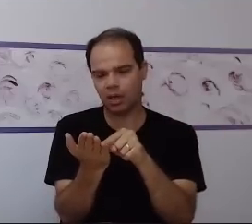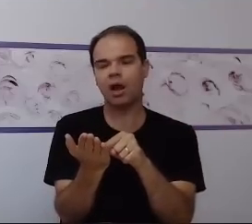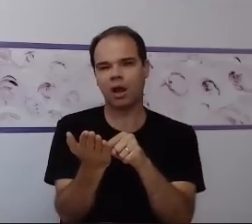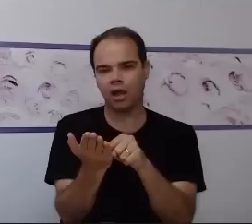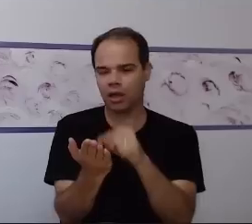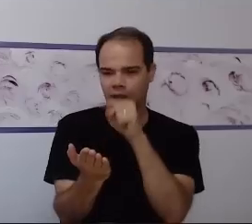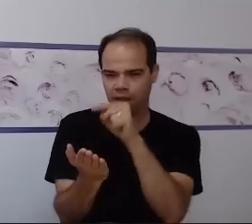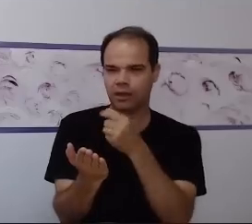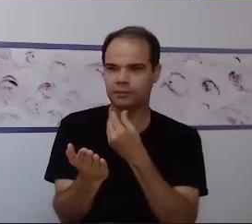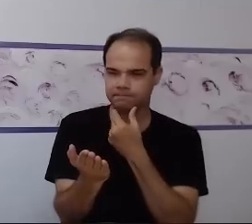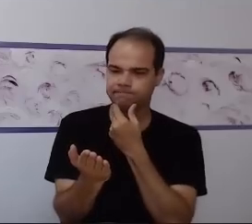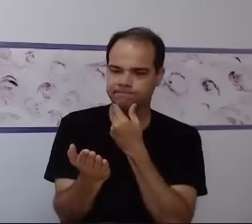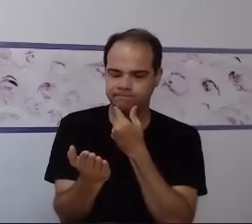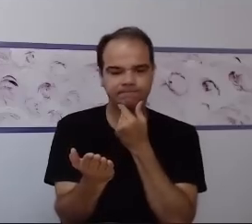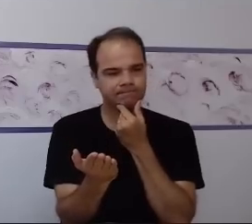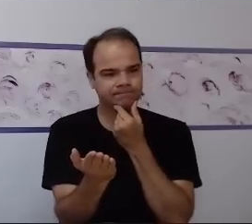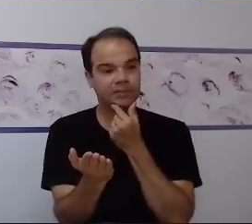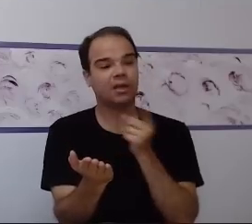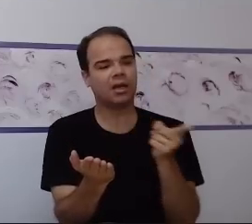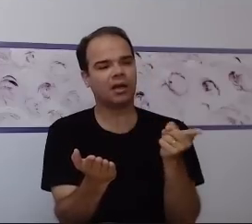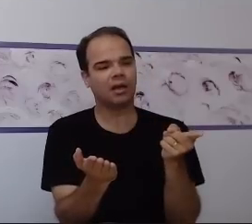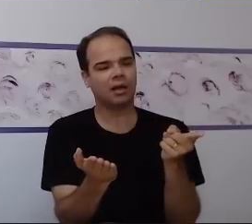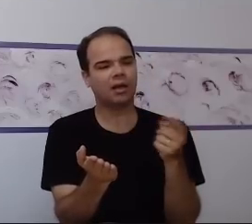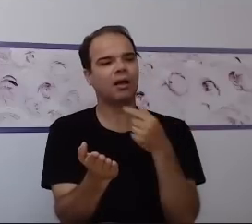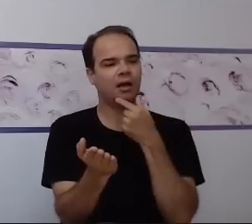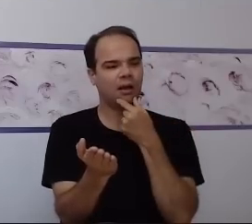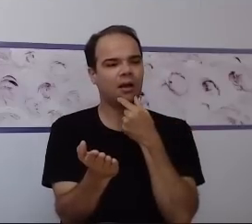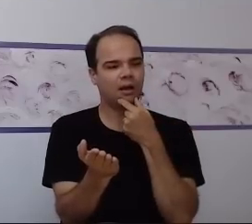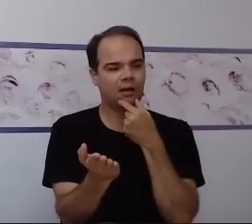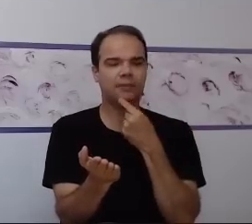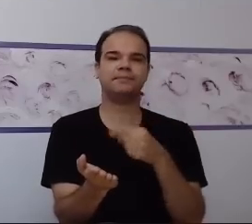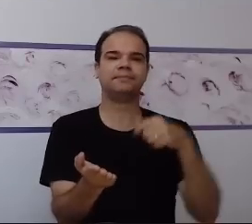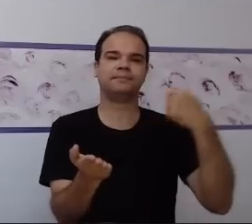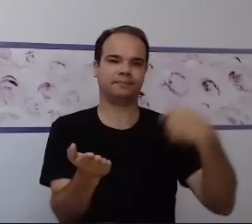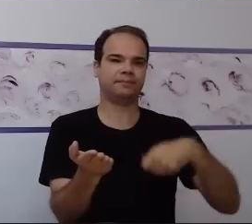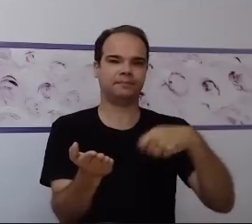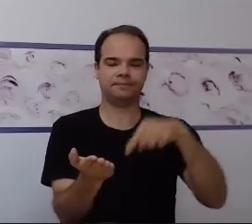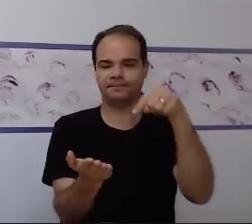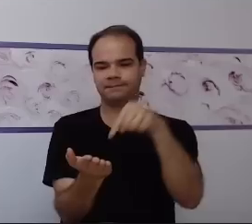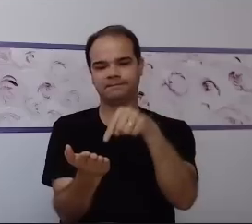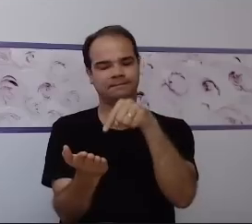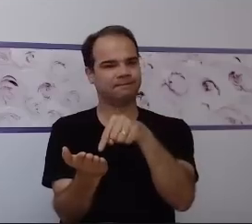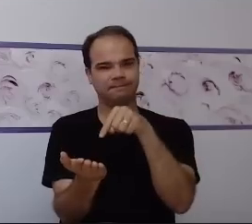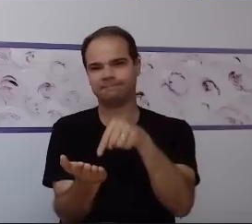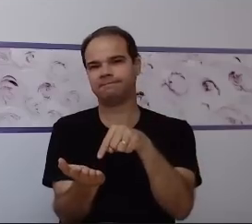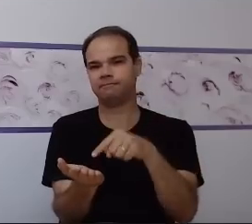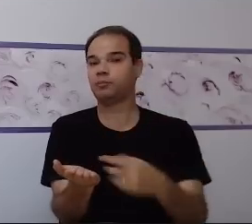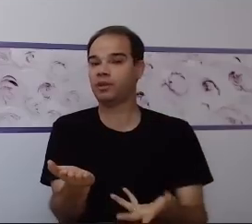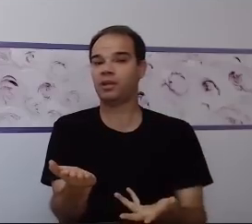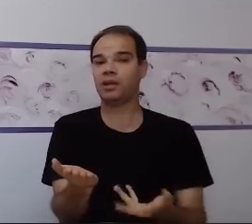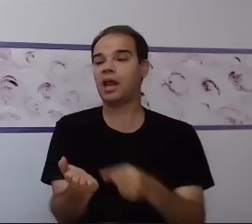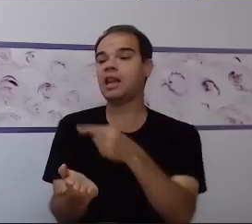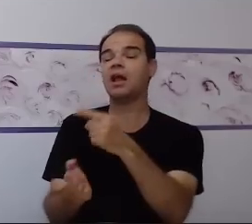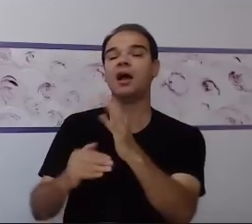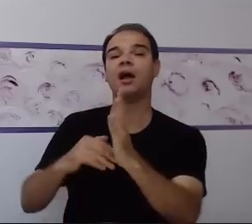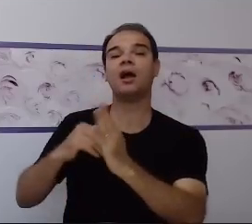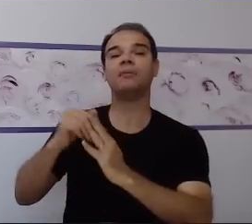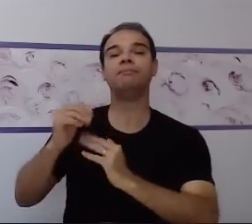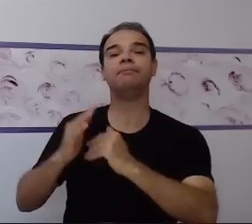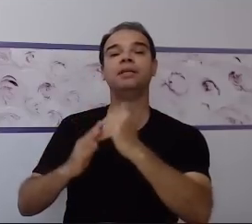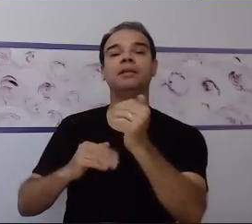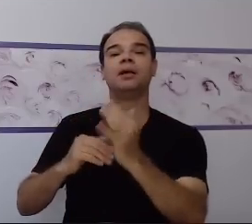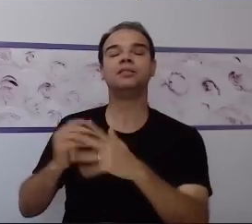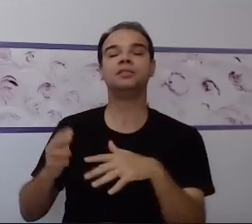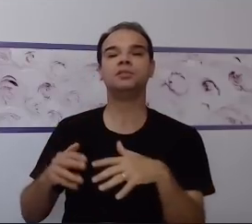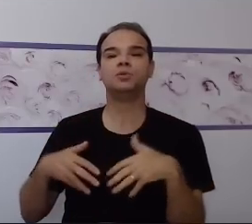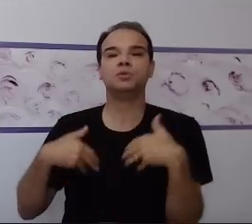Não tem como você traçar um plano de aprendizagem sem saber a habilidade que ele já possui.